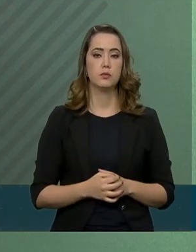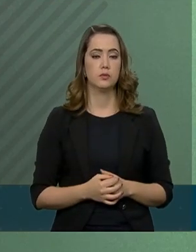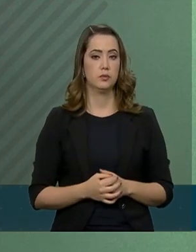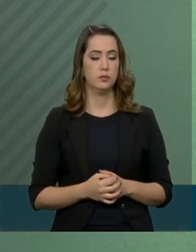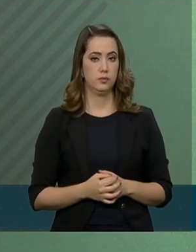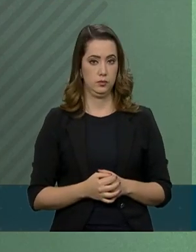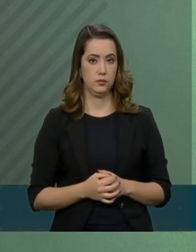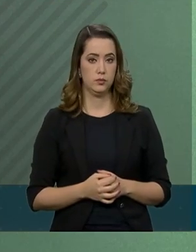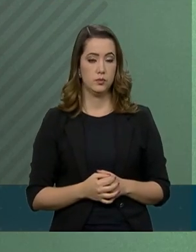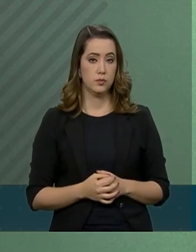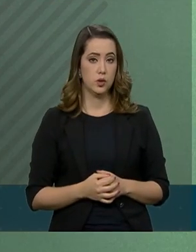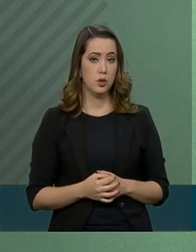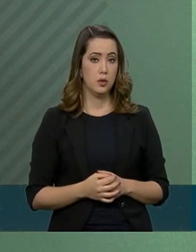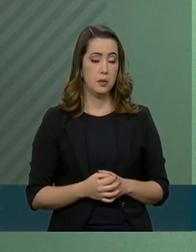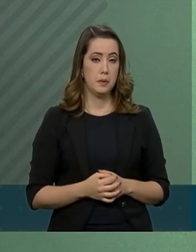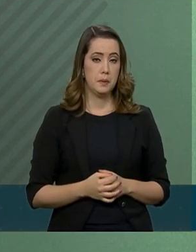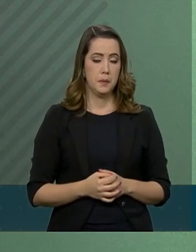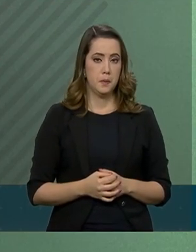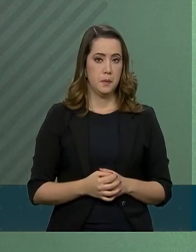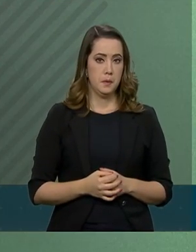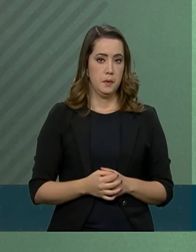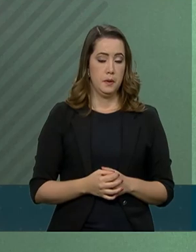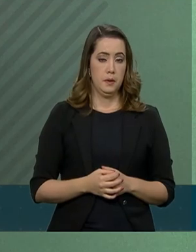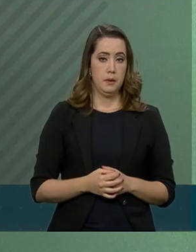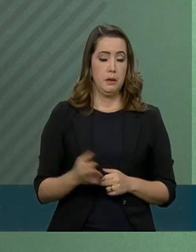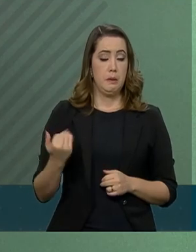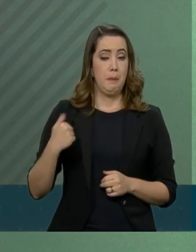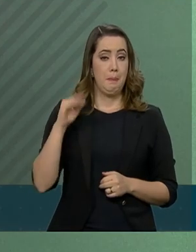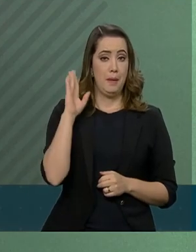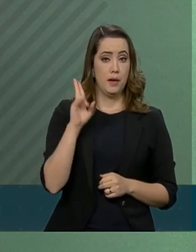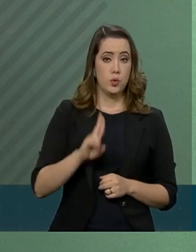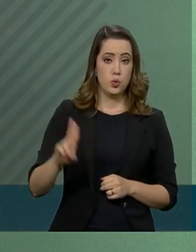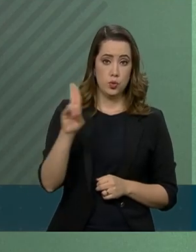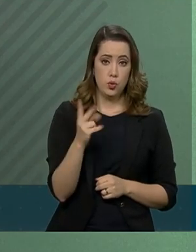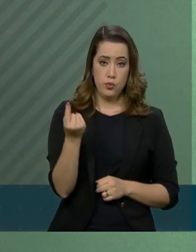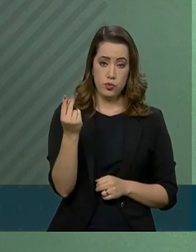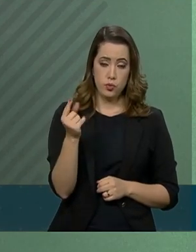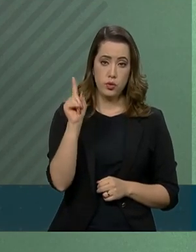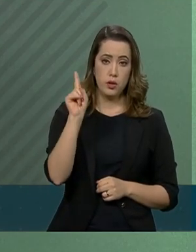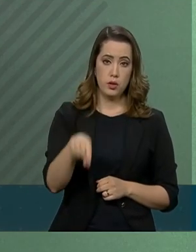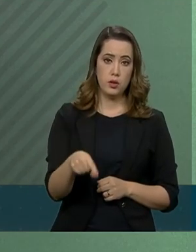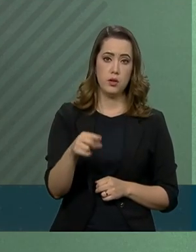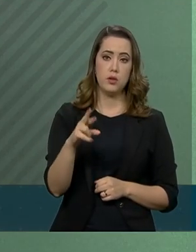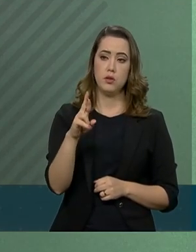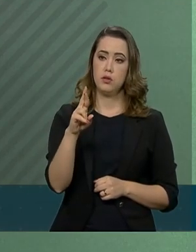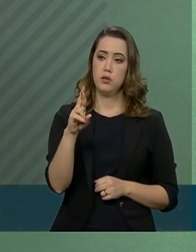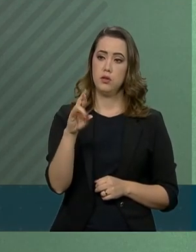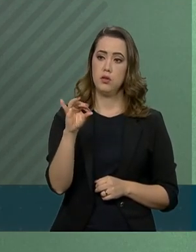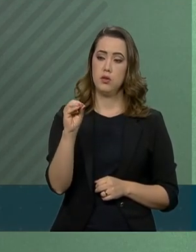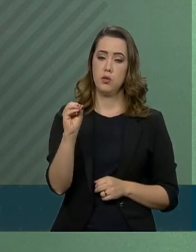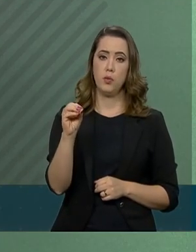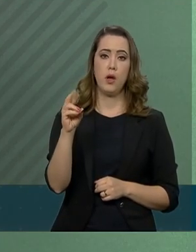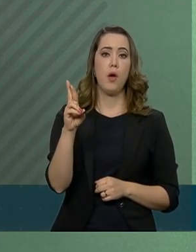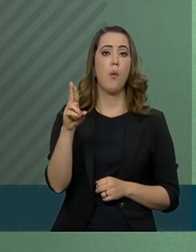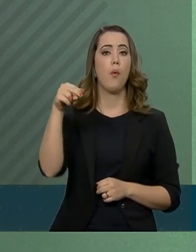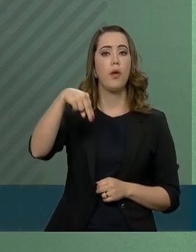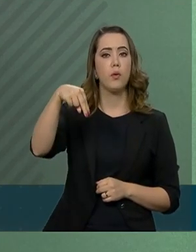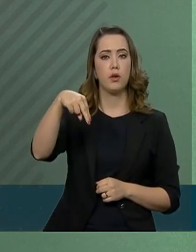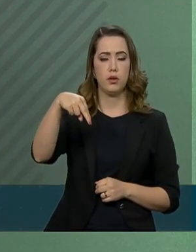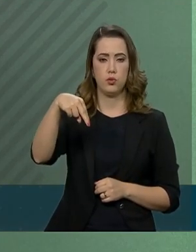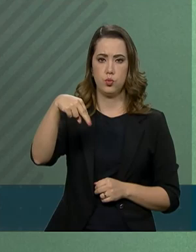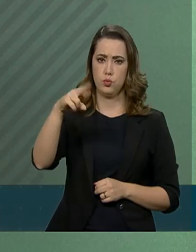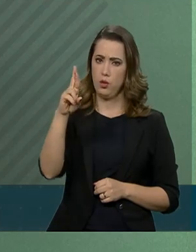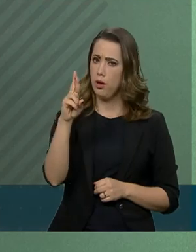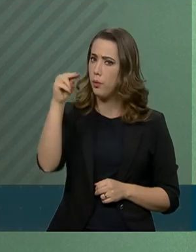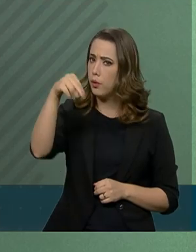O maior captador nos primeiros meses de 2019 foi o Rio Grande do Norte. O Estado